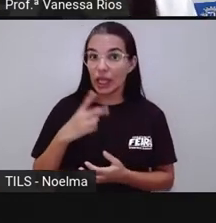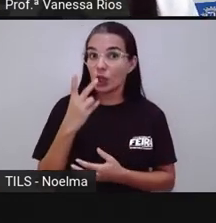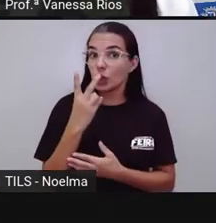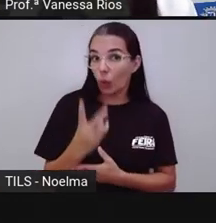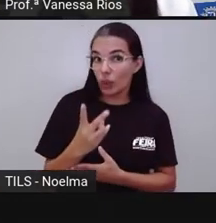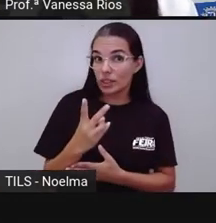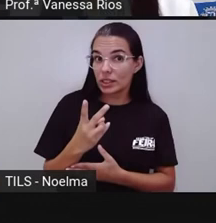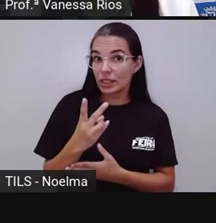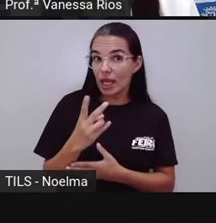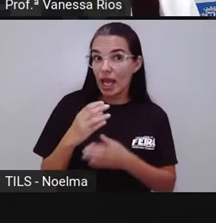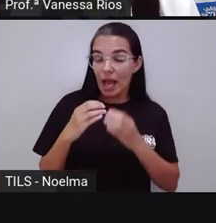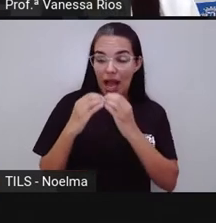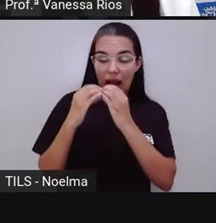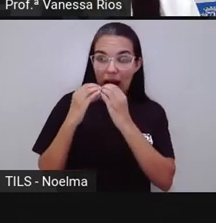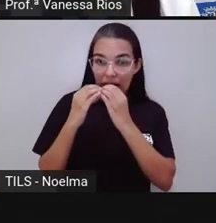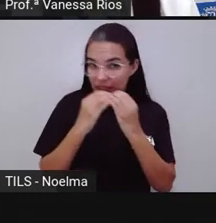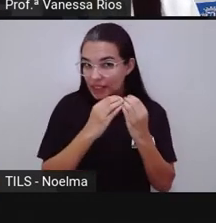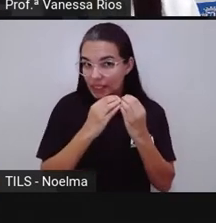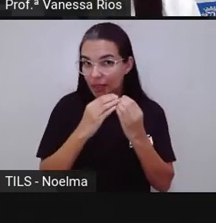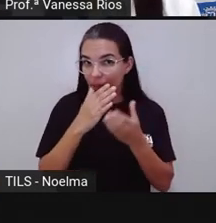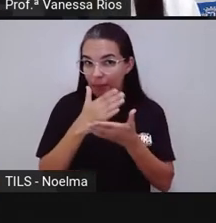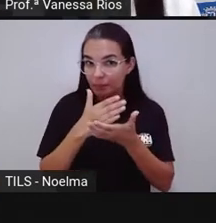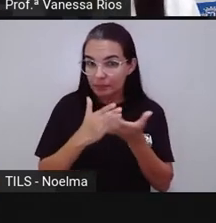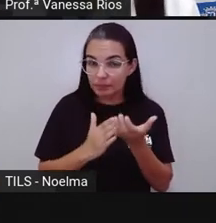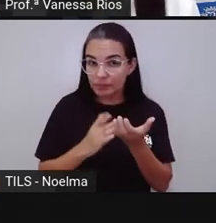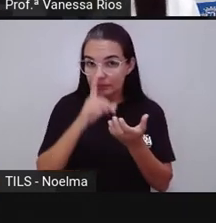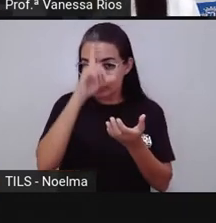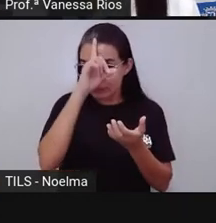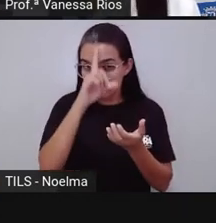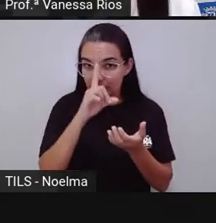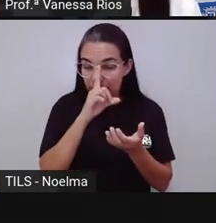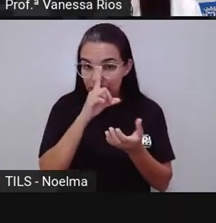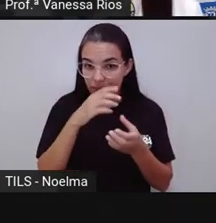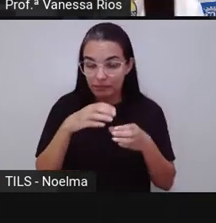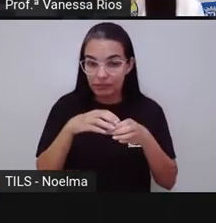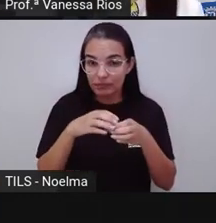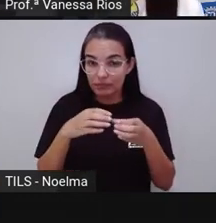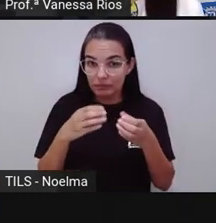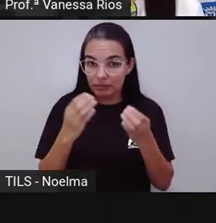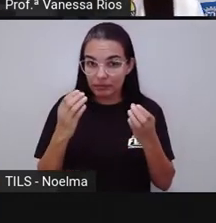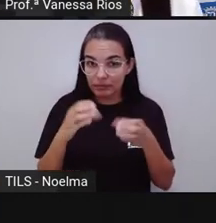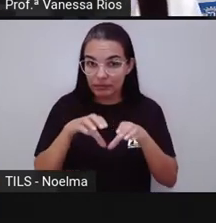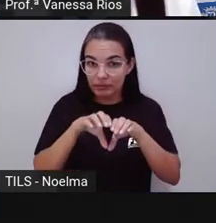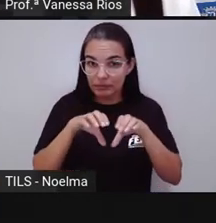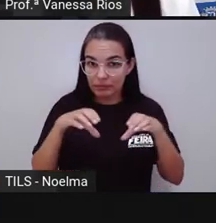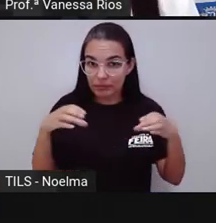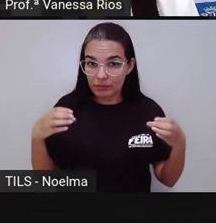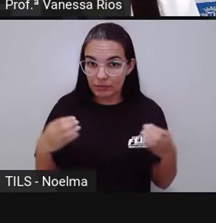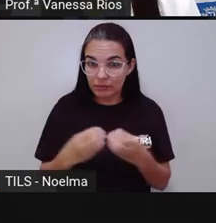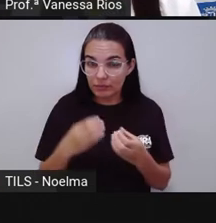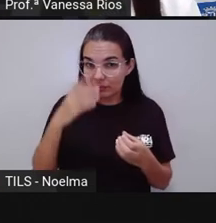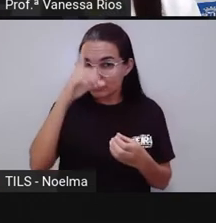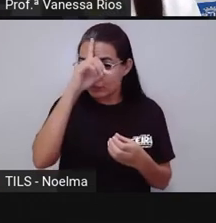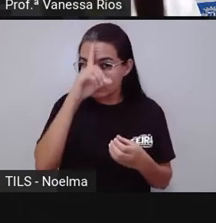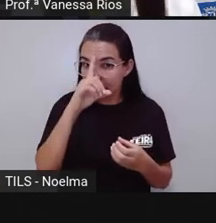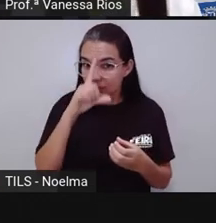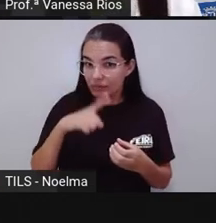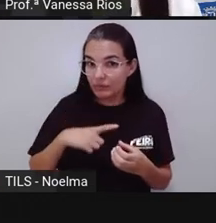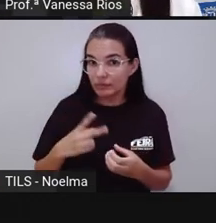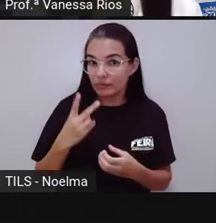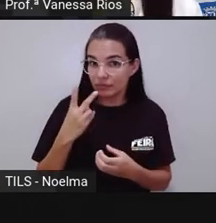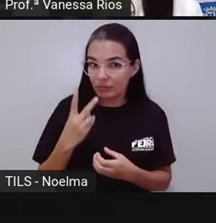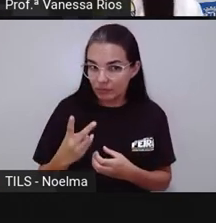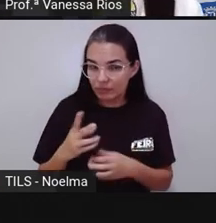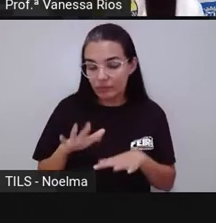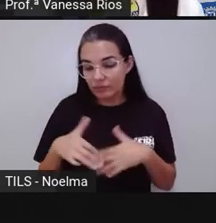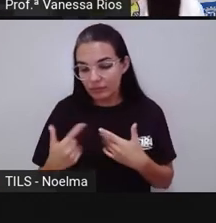melões, ó. Tenho dois melões. Eu tenho mil gramas dividido por dois. Então, cada melão tem a massa aí